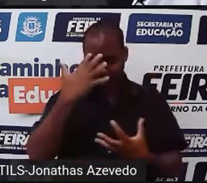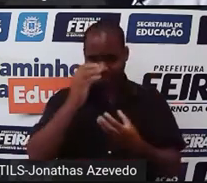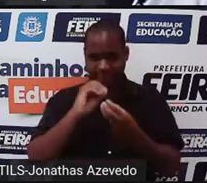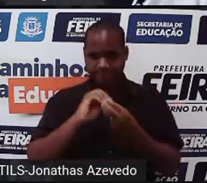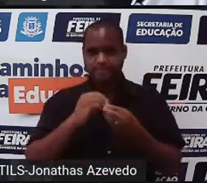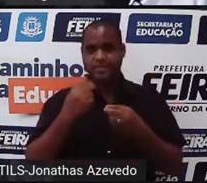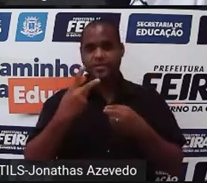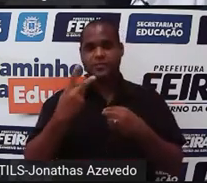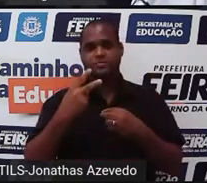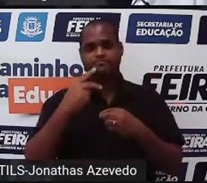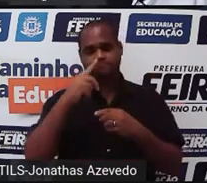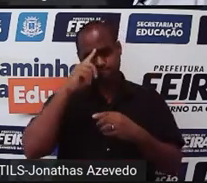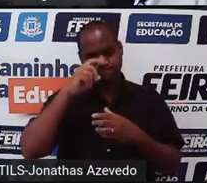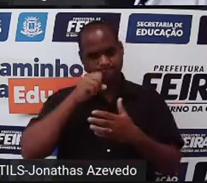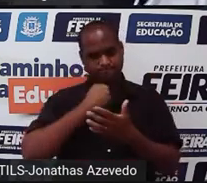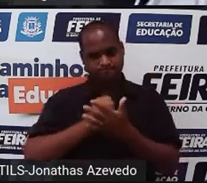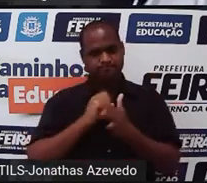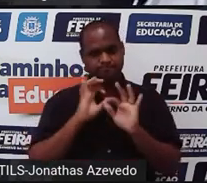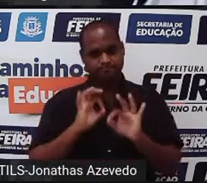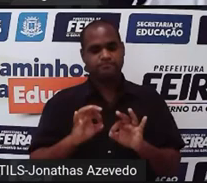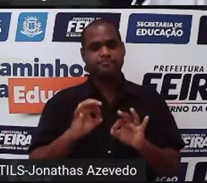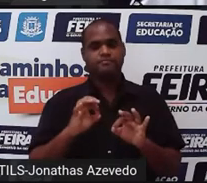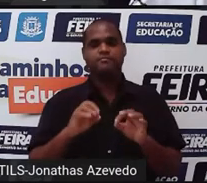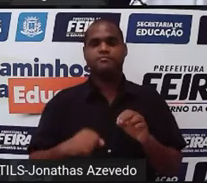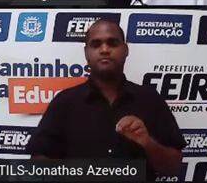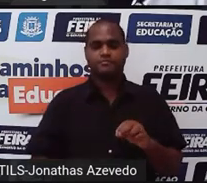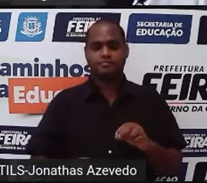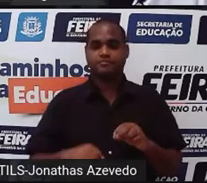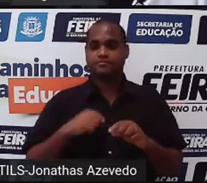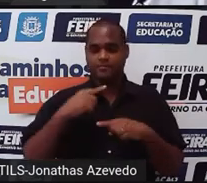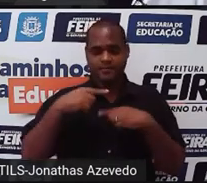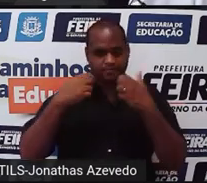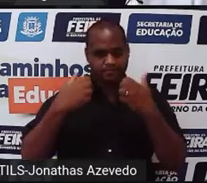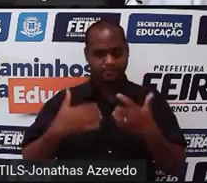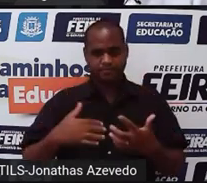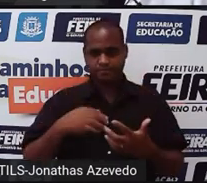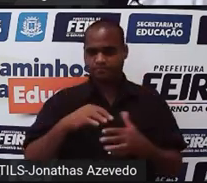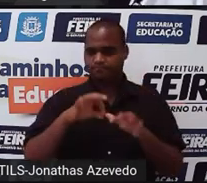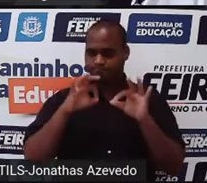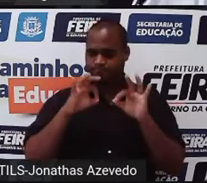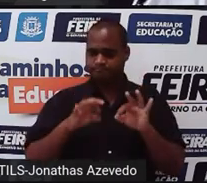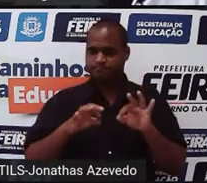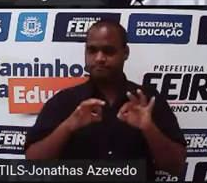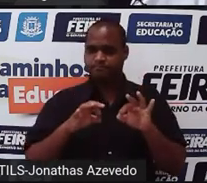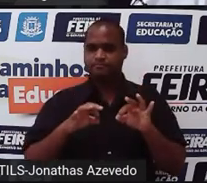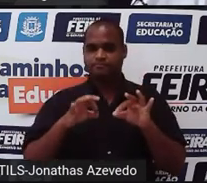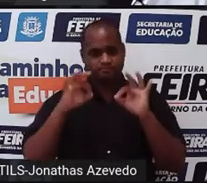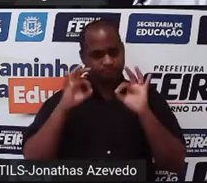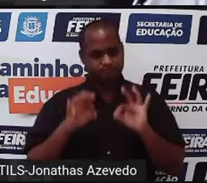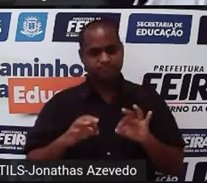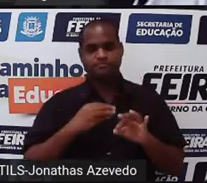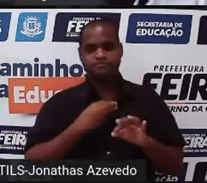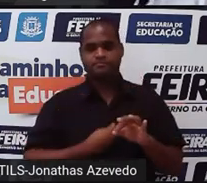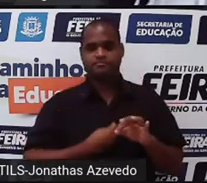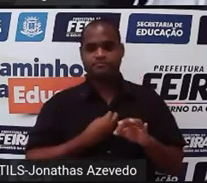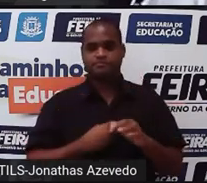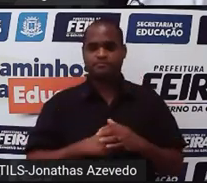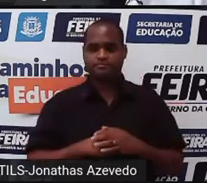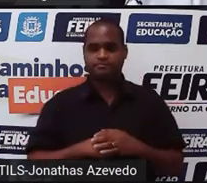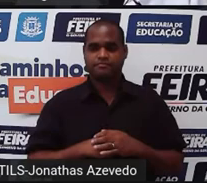segunda etapa é o plano de ação. Depois do plano de ação, a terceira etapa é a execução.